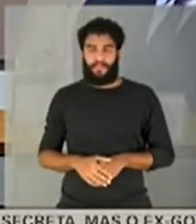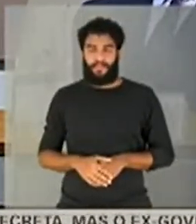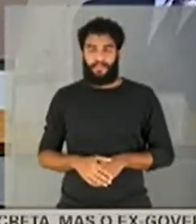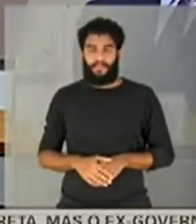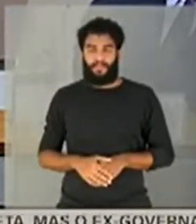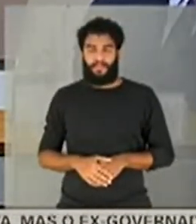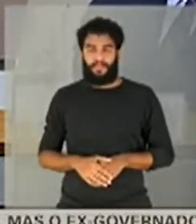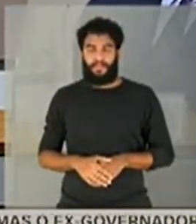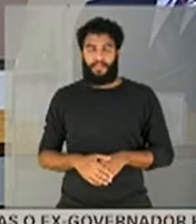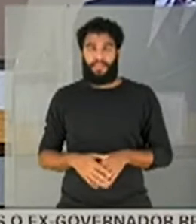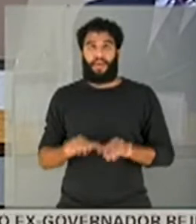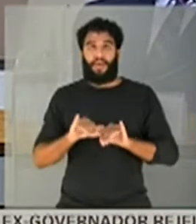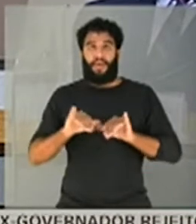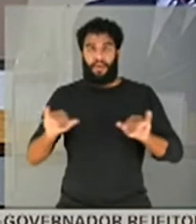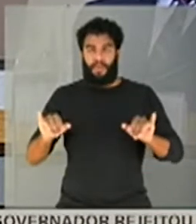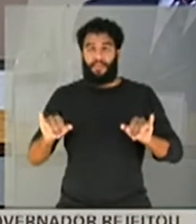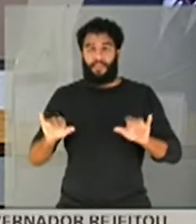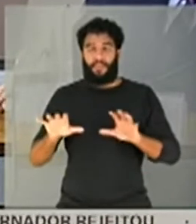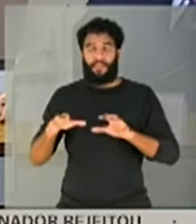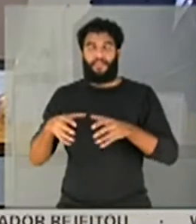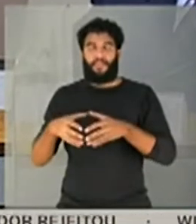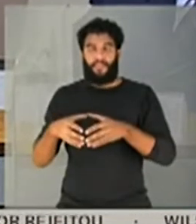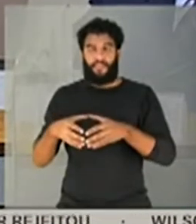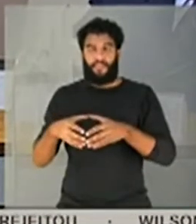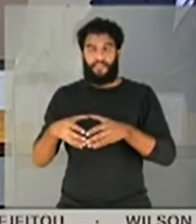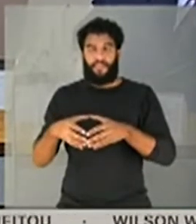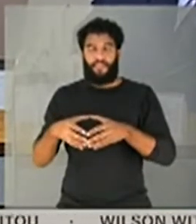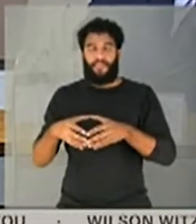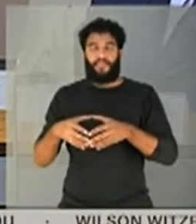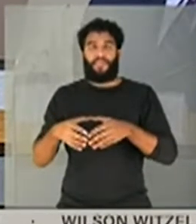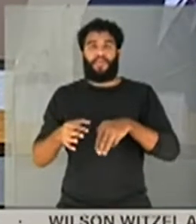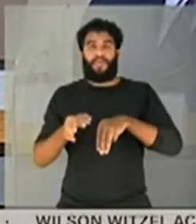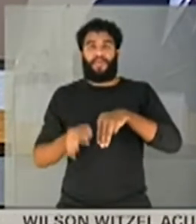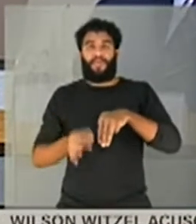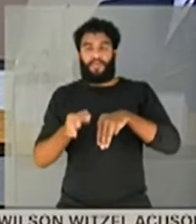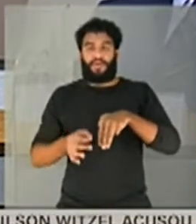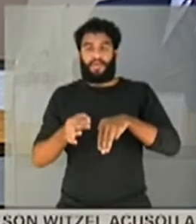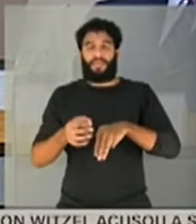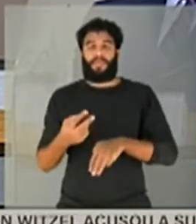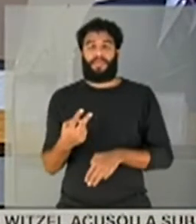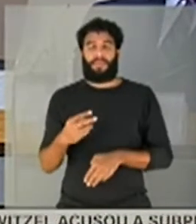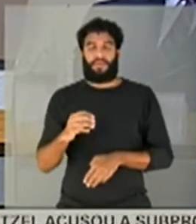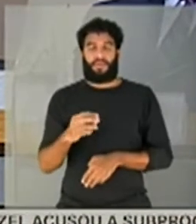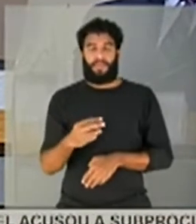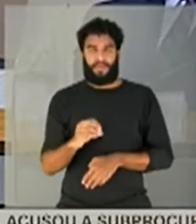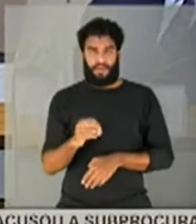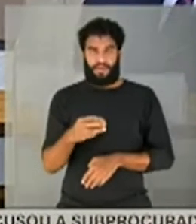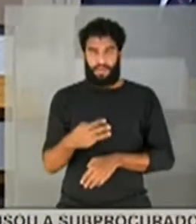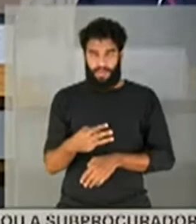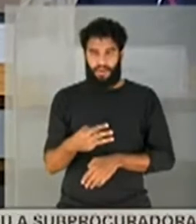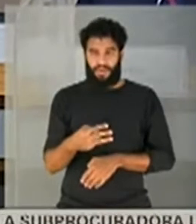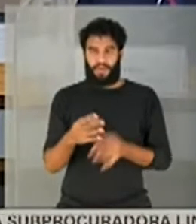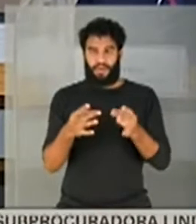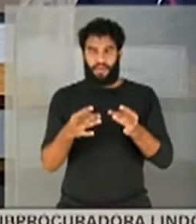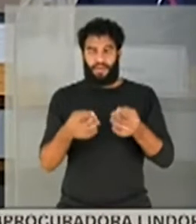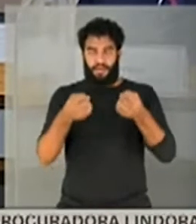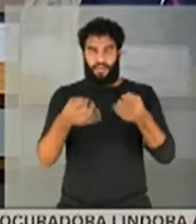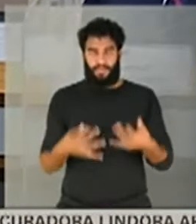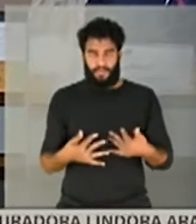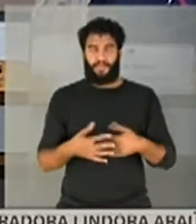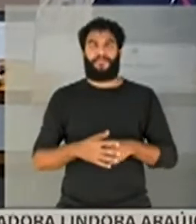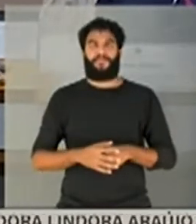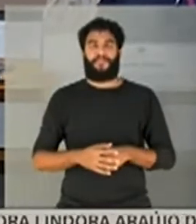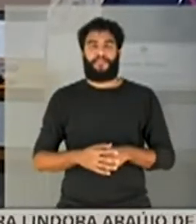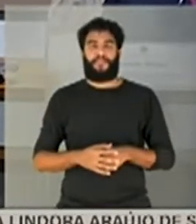a comissão foi notificada a decisão do ministro Nunes Marques, do habeas corpus, número 203227, apertado em favor do depoente Wilson Whitson,